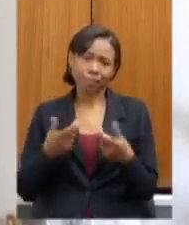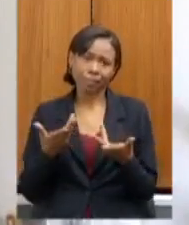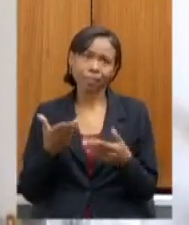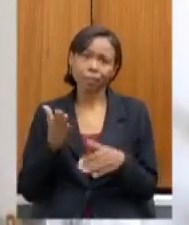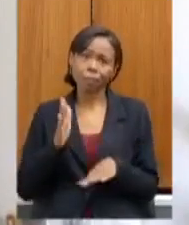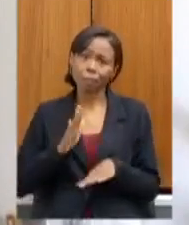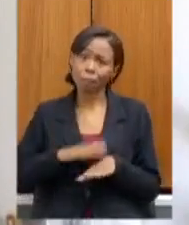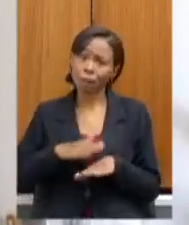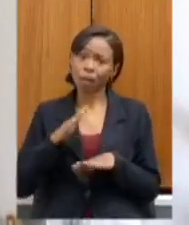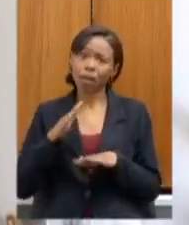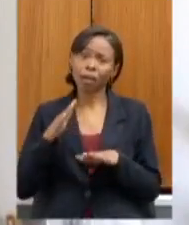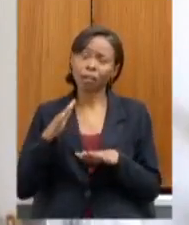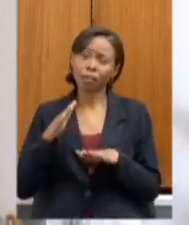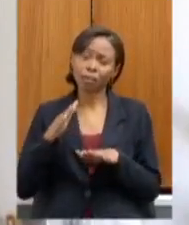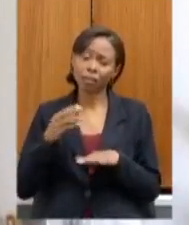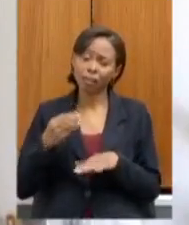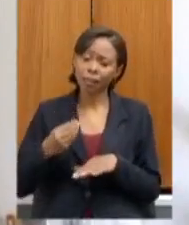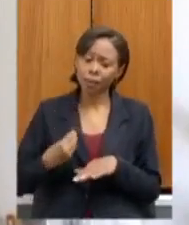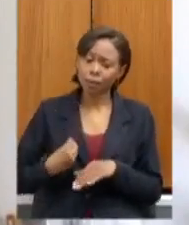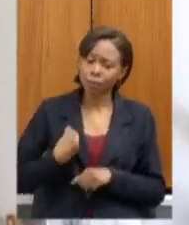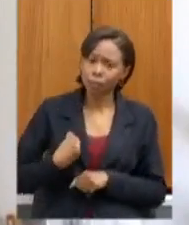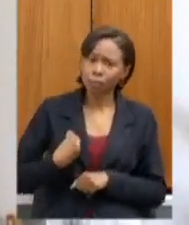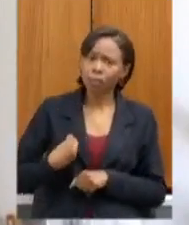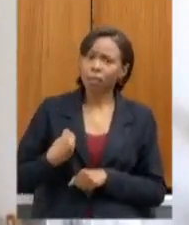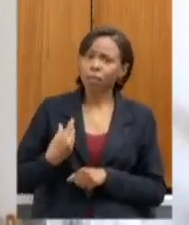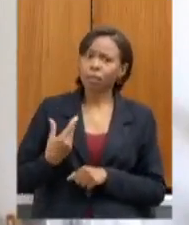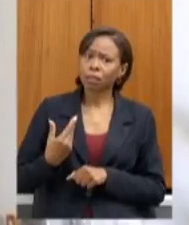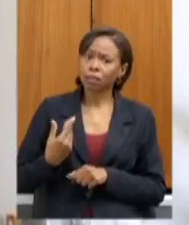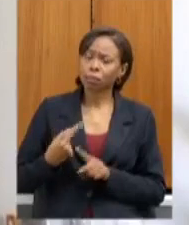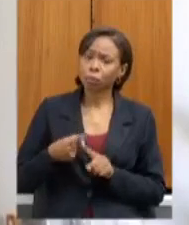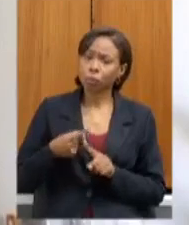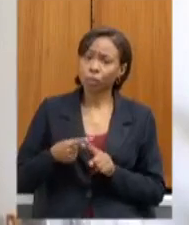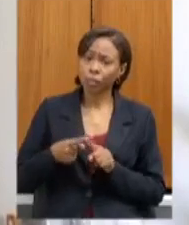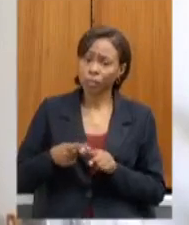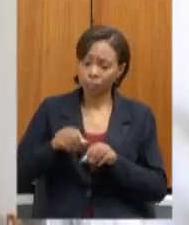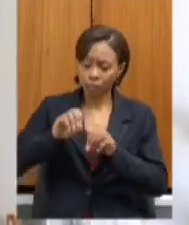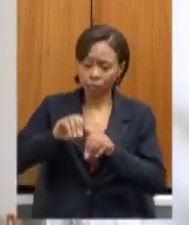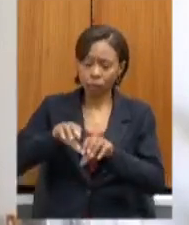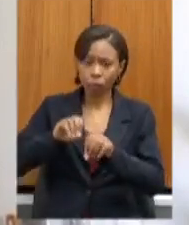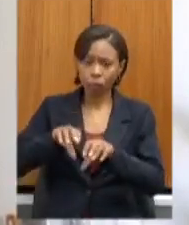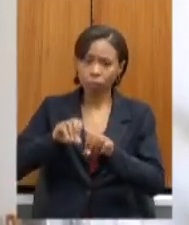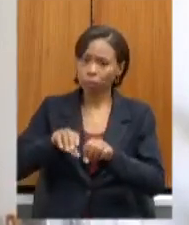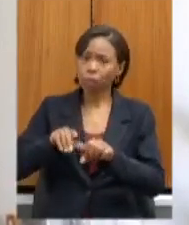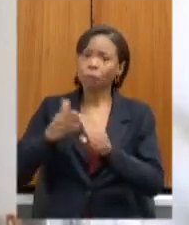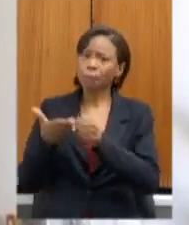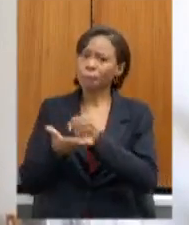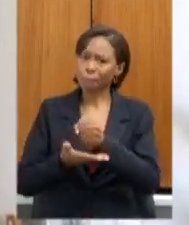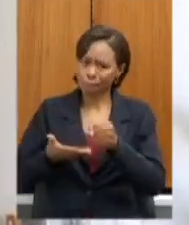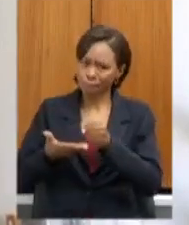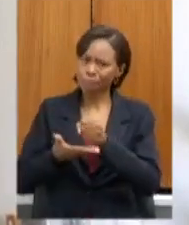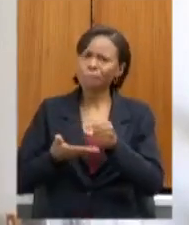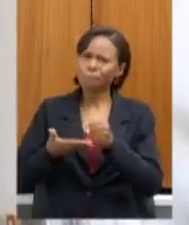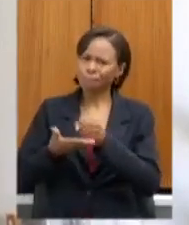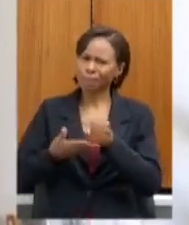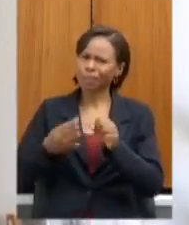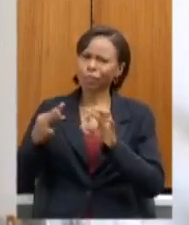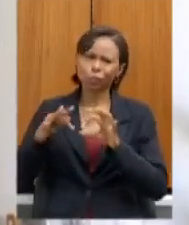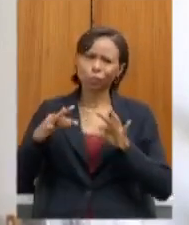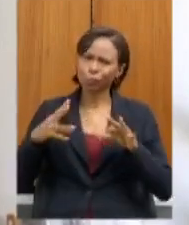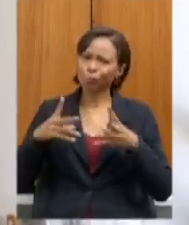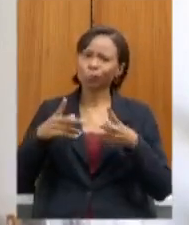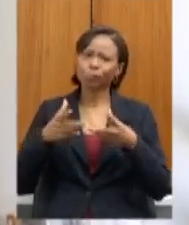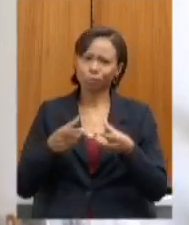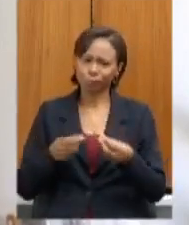mais presente eu acho que a educação é a base de tudo presidente você tem defendido isso aqui